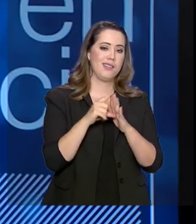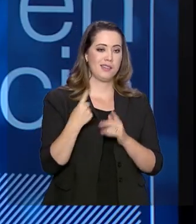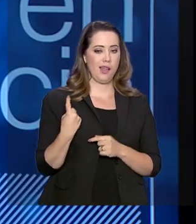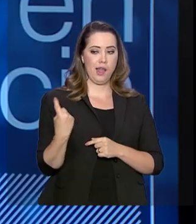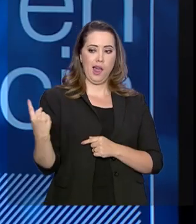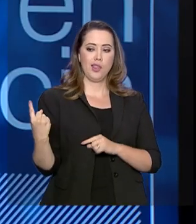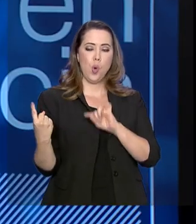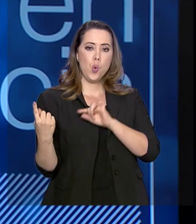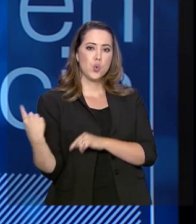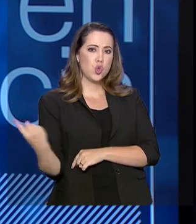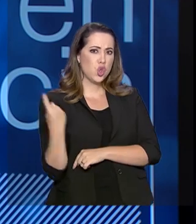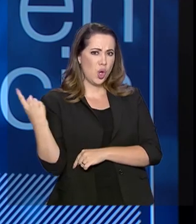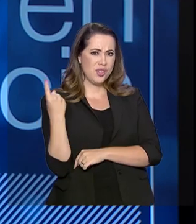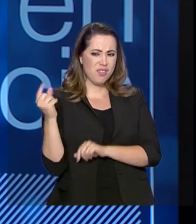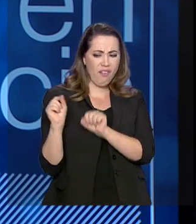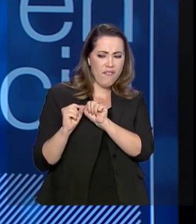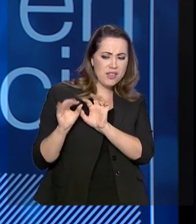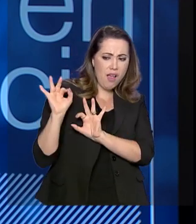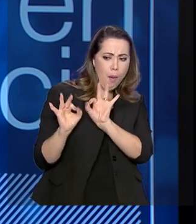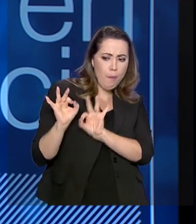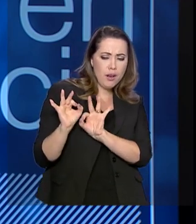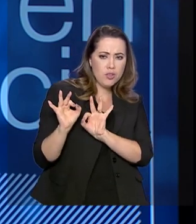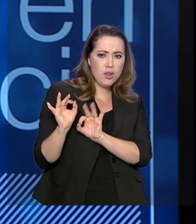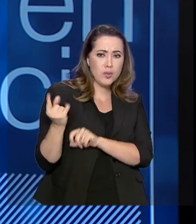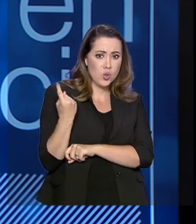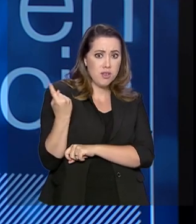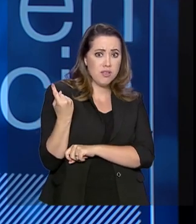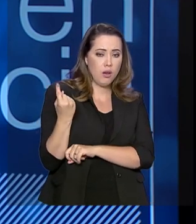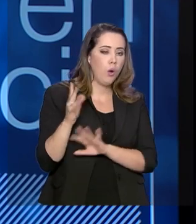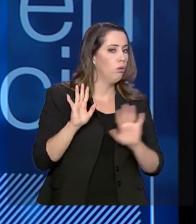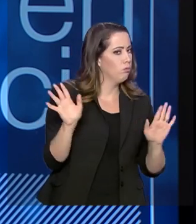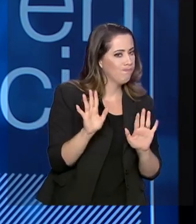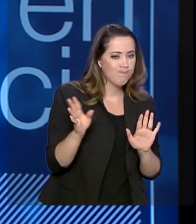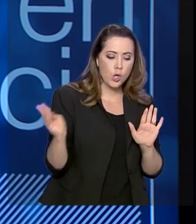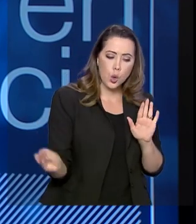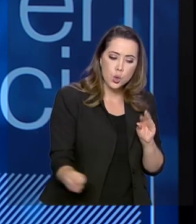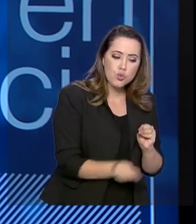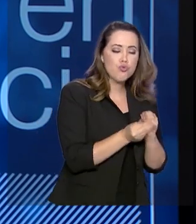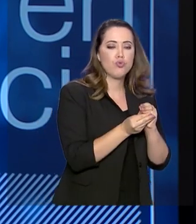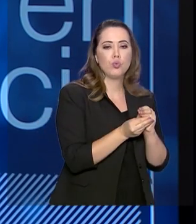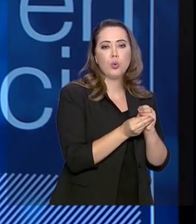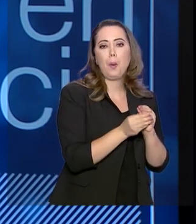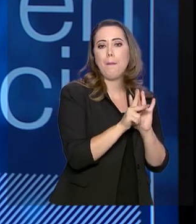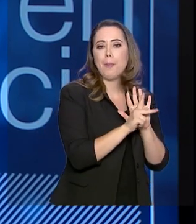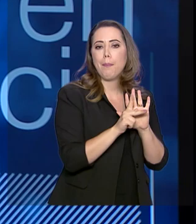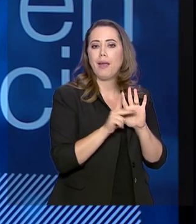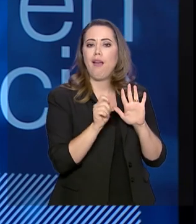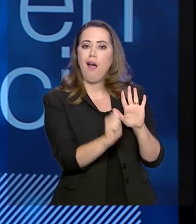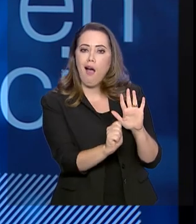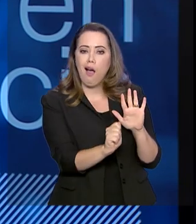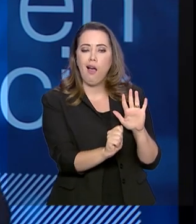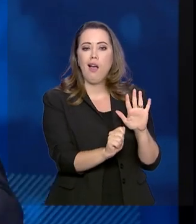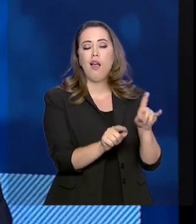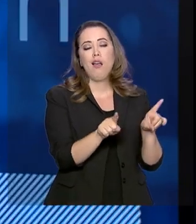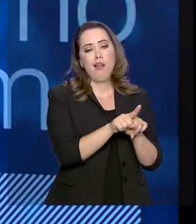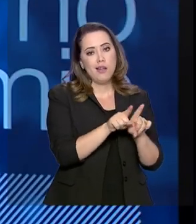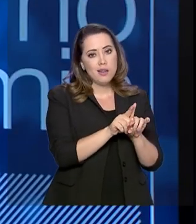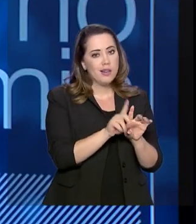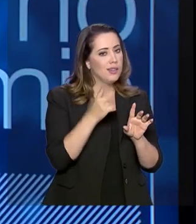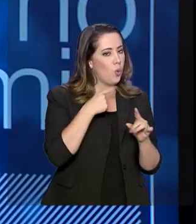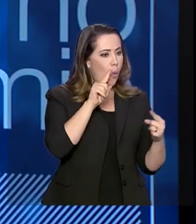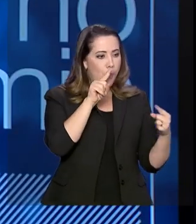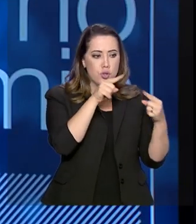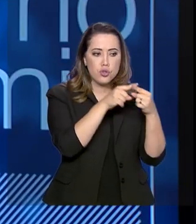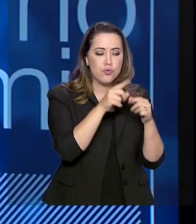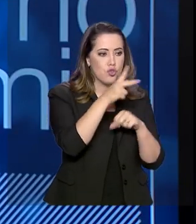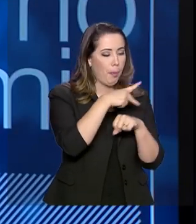estratégia a partir de um referencial próprio. Agora, eles terão no PPA e na Endes um referencial de governo, um referencial de país, que